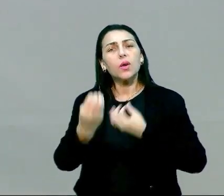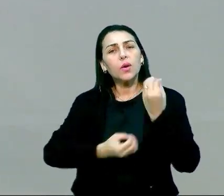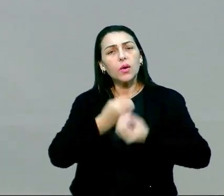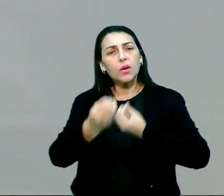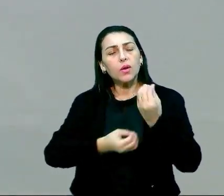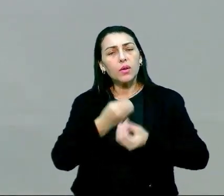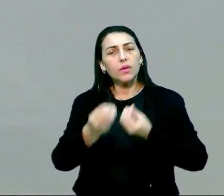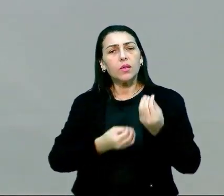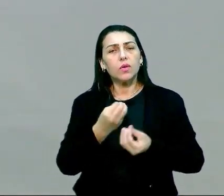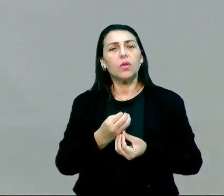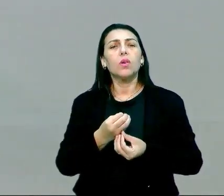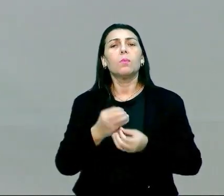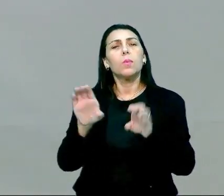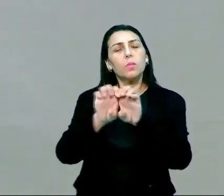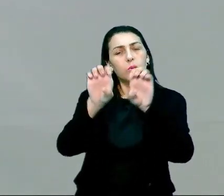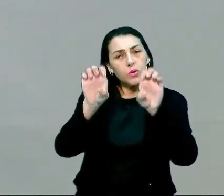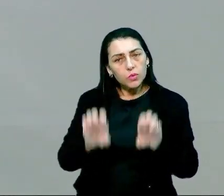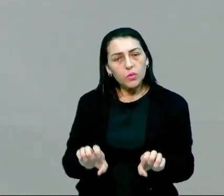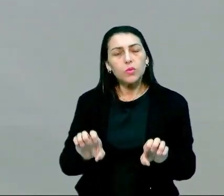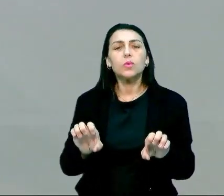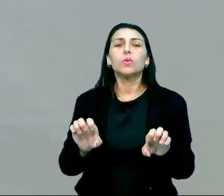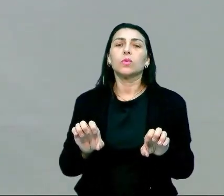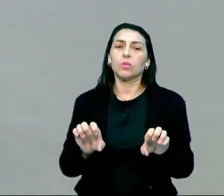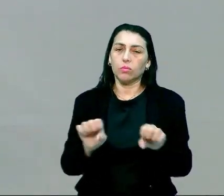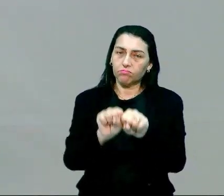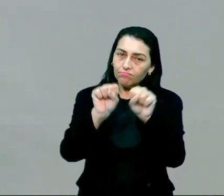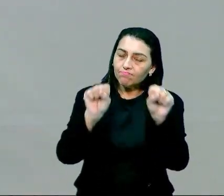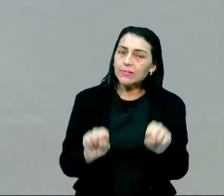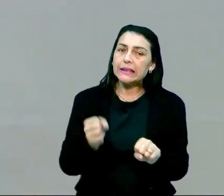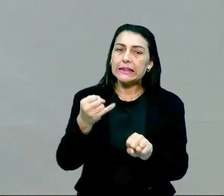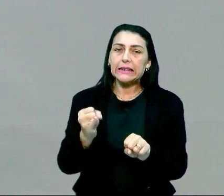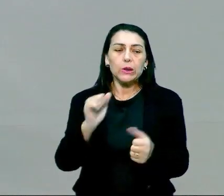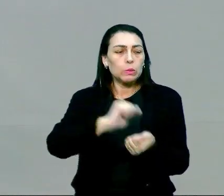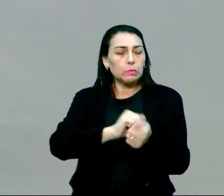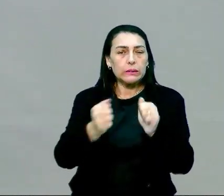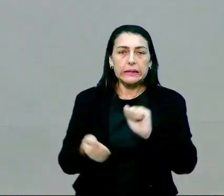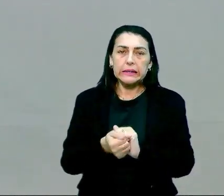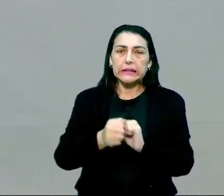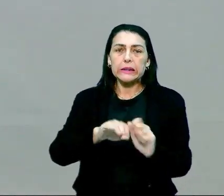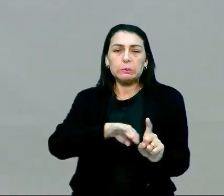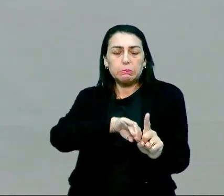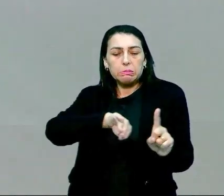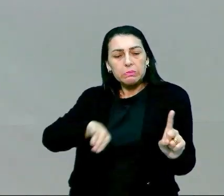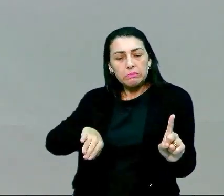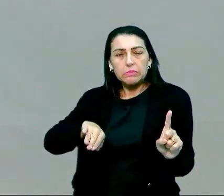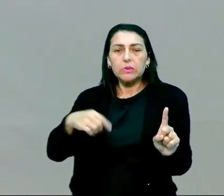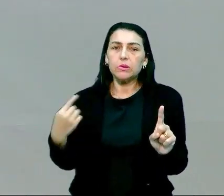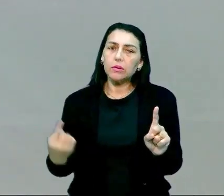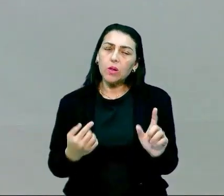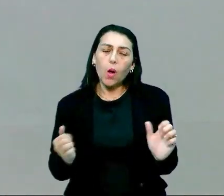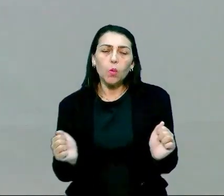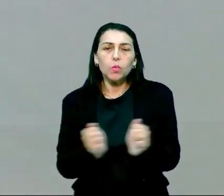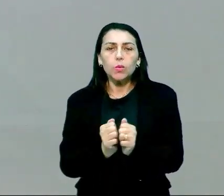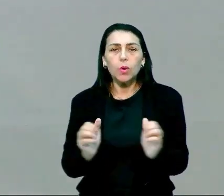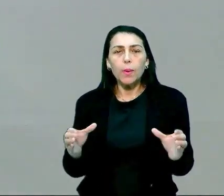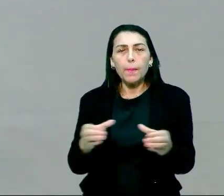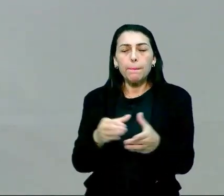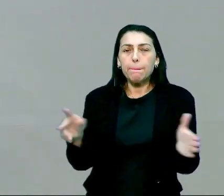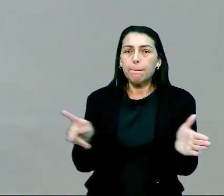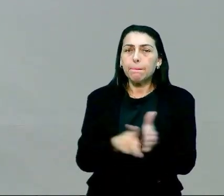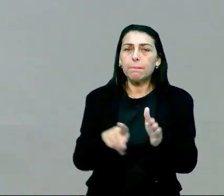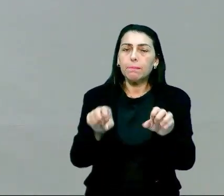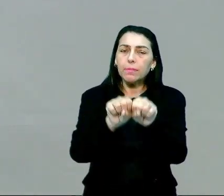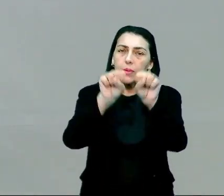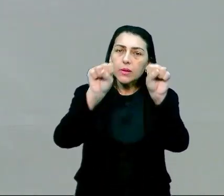me estruturo naquele sistema. Se eu não me encaixo, se eu me sinto obrigado a ser pertencente de um